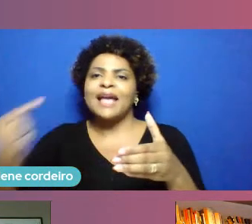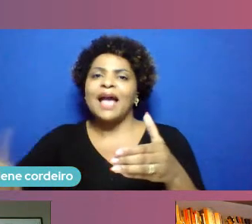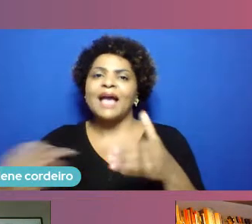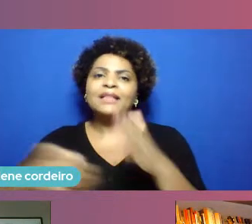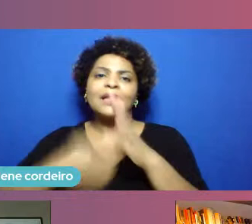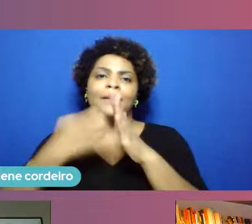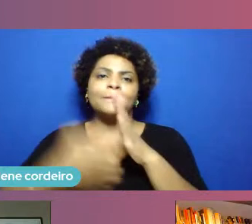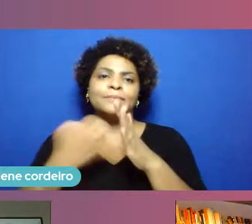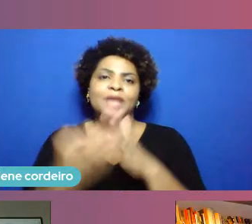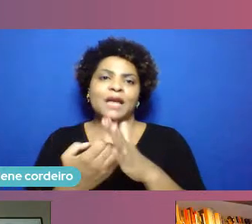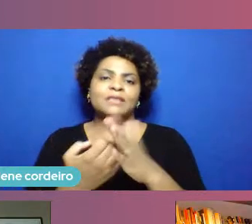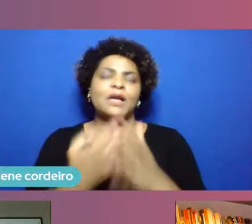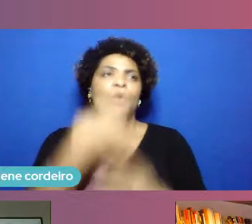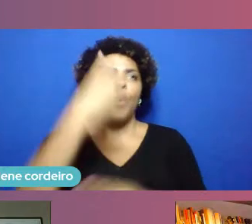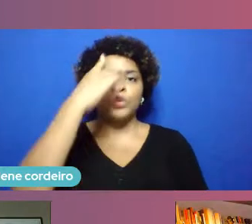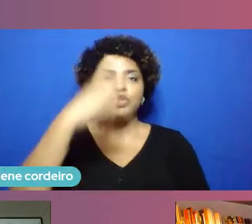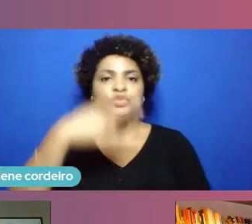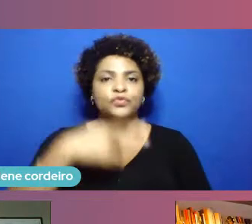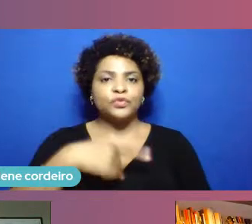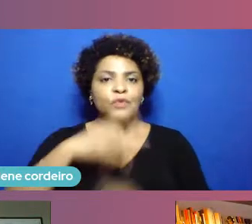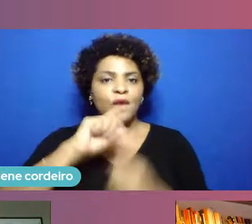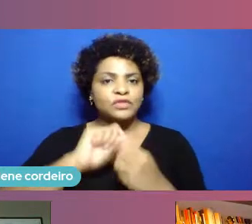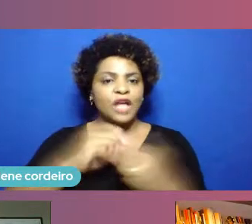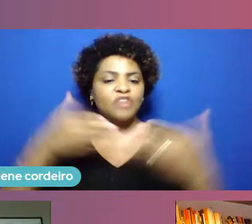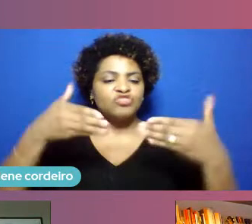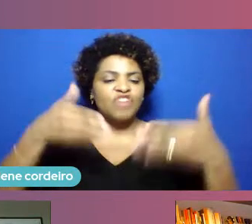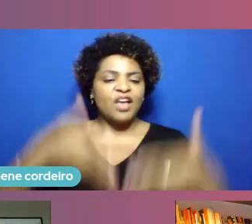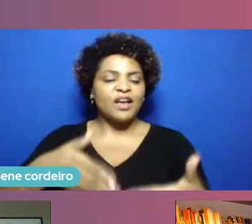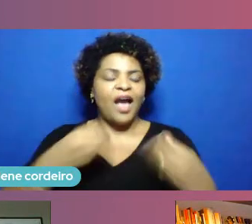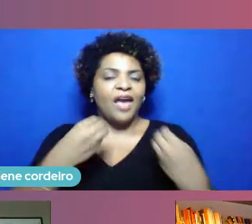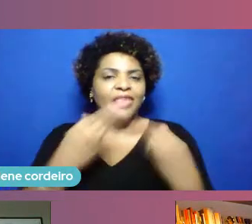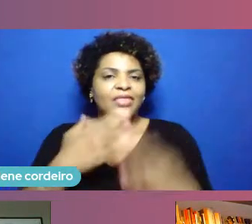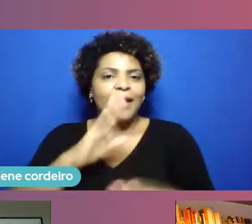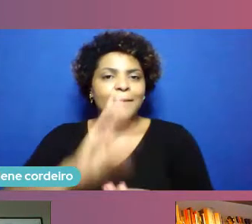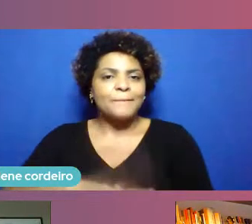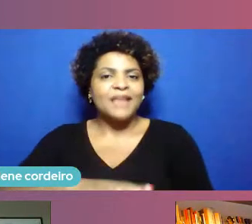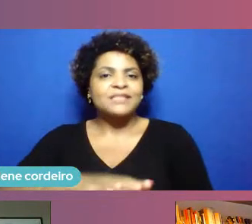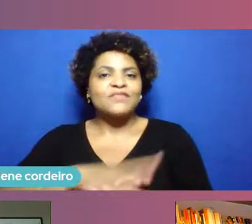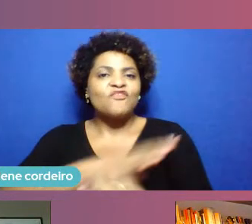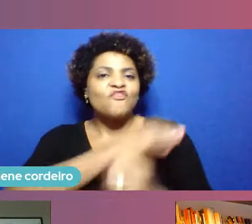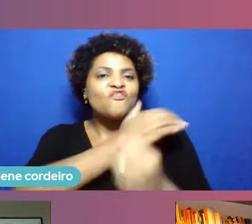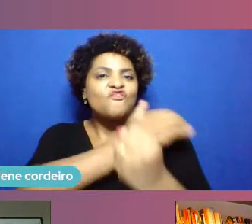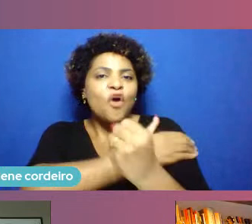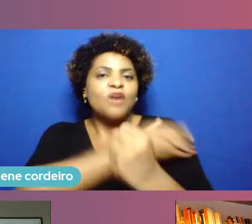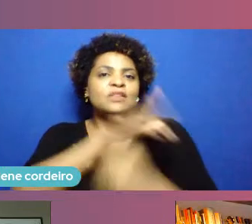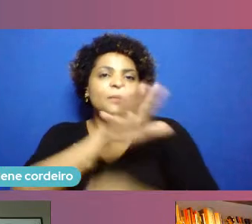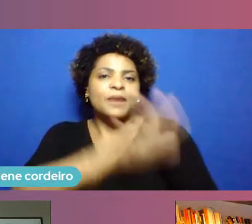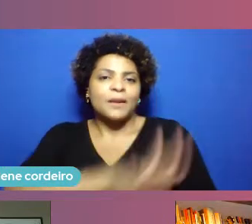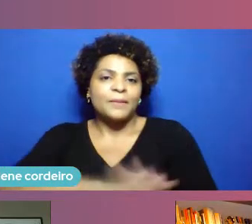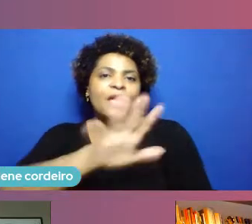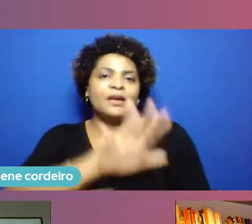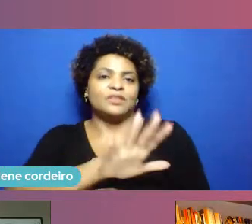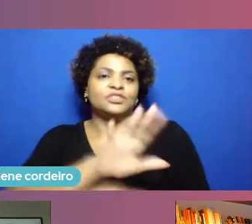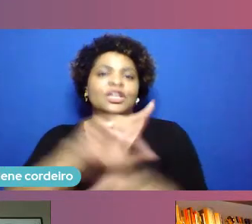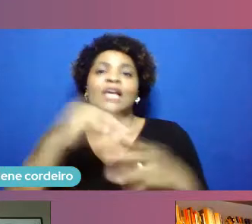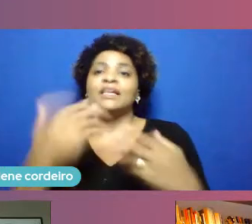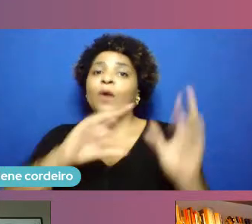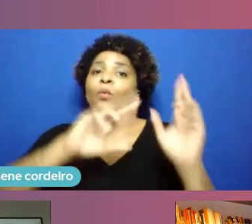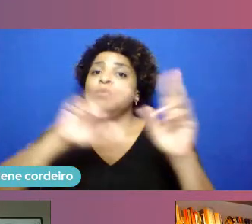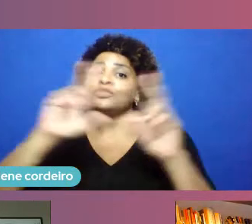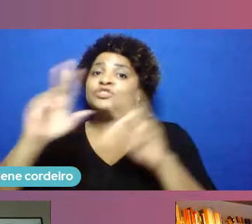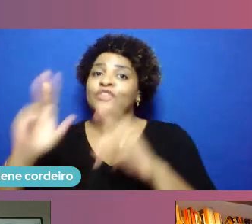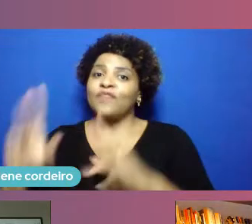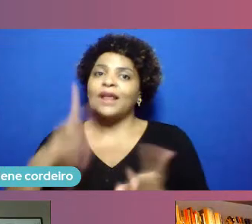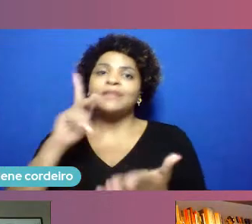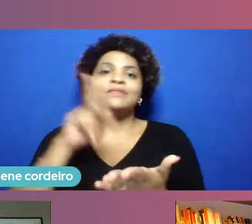aglutinar e fortalecer aquele ambiente no que ia vencer necessário então é bastante diversificada as realidades de construção